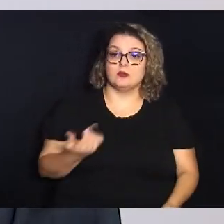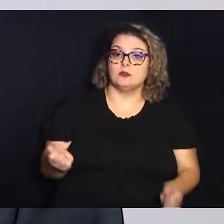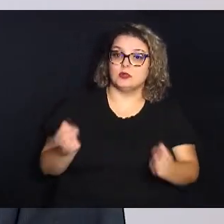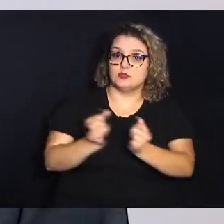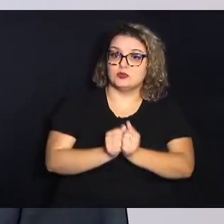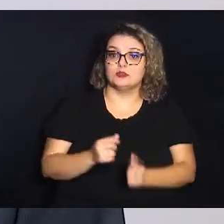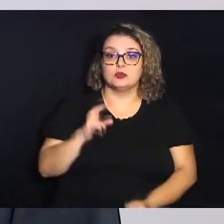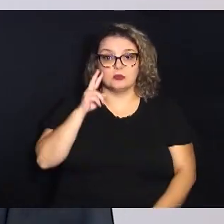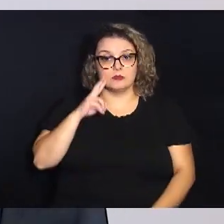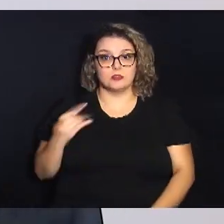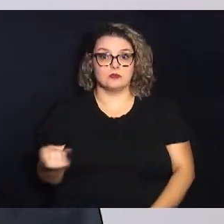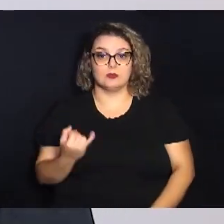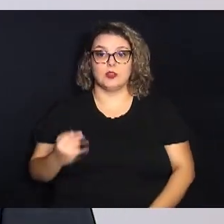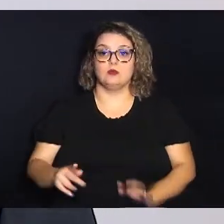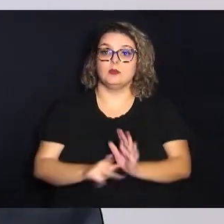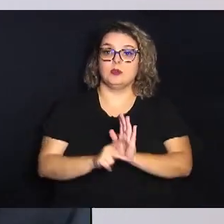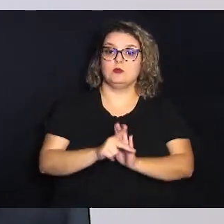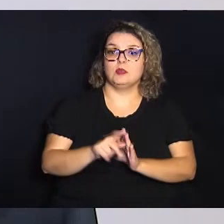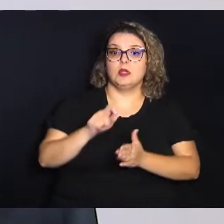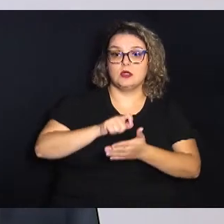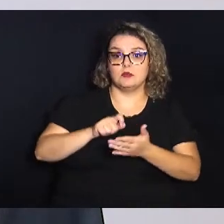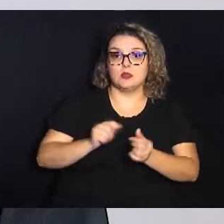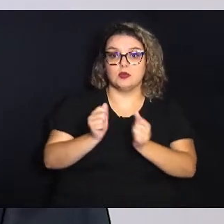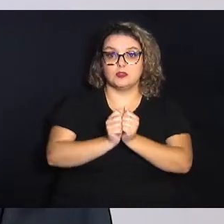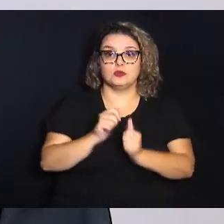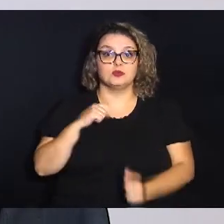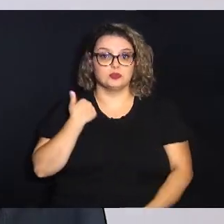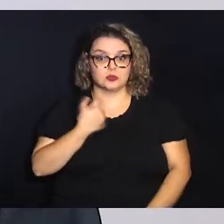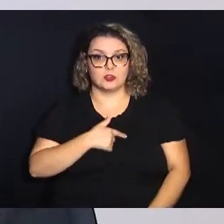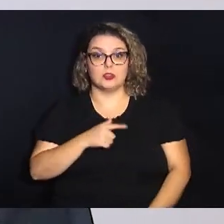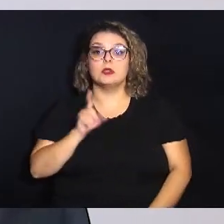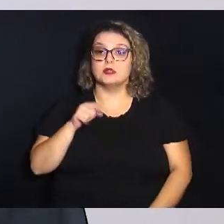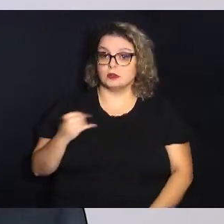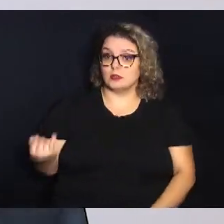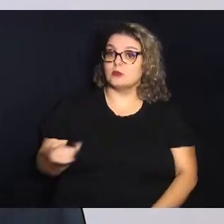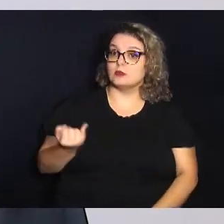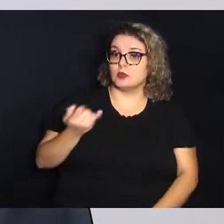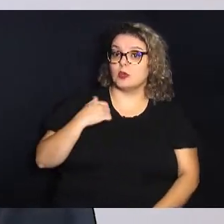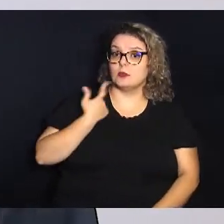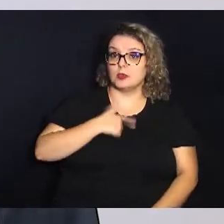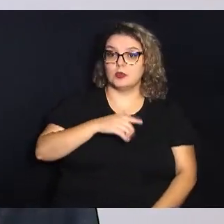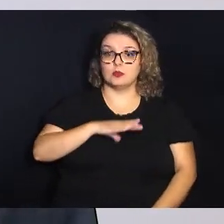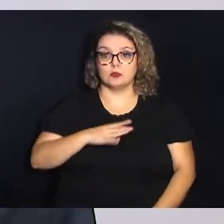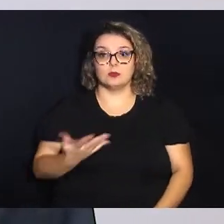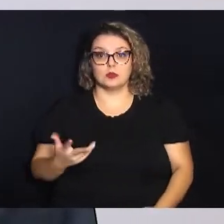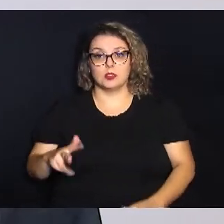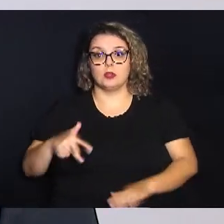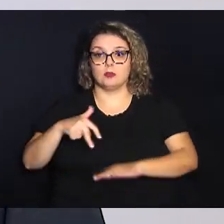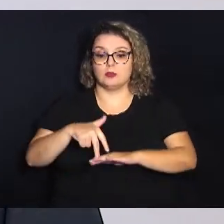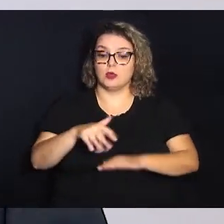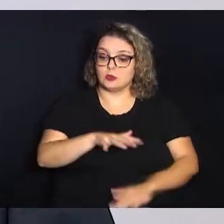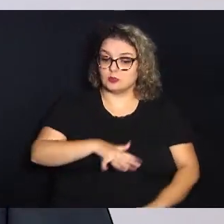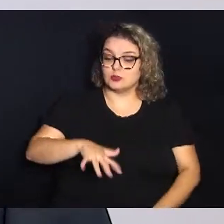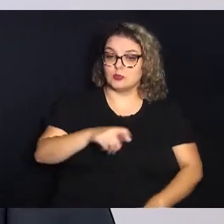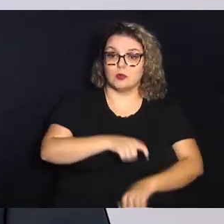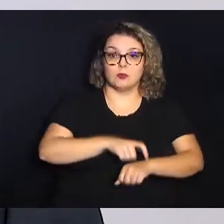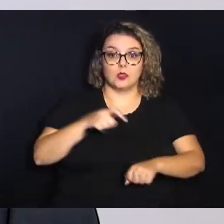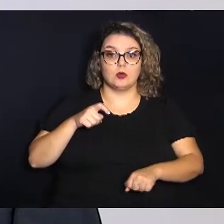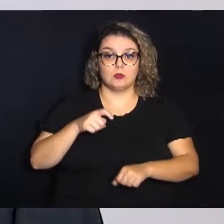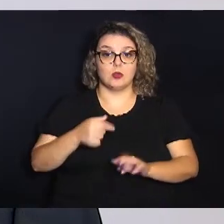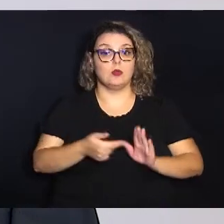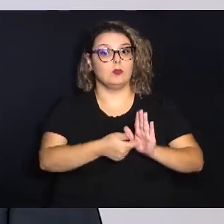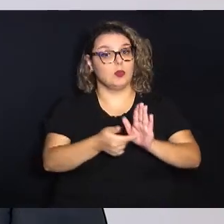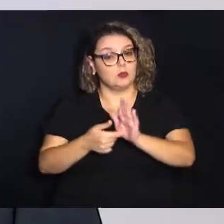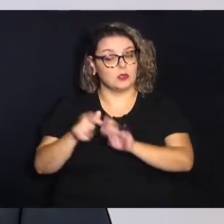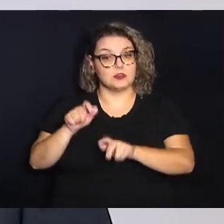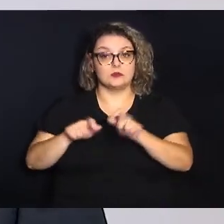colegas que viram a importância do projeto que fizeram parte e assinaram junto conosco Então é muito importante para a nossa cidade e nos coloca num cenário